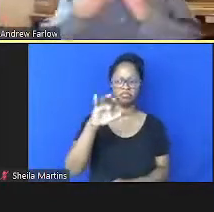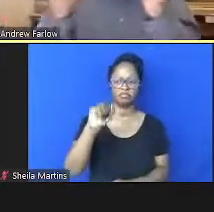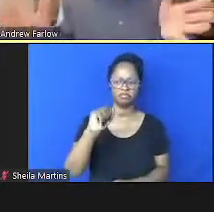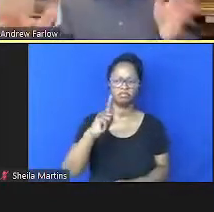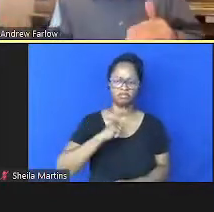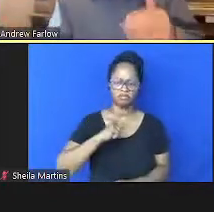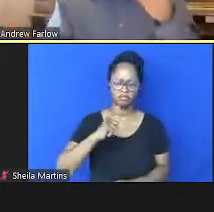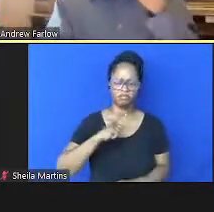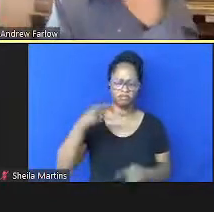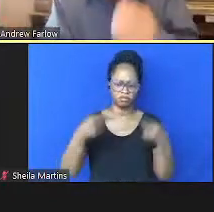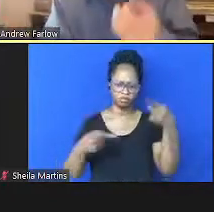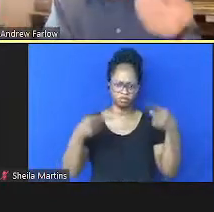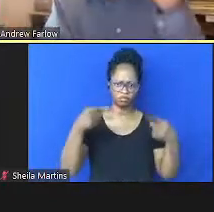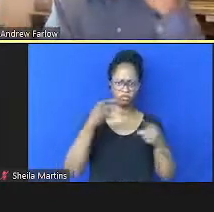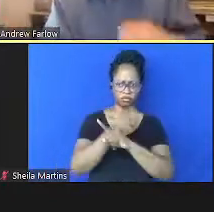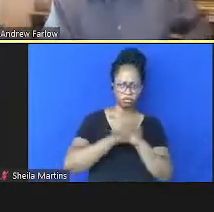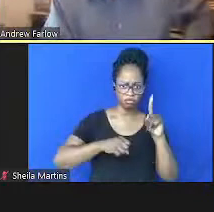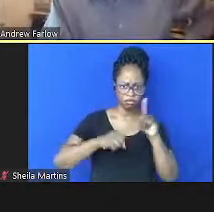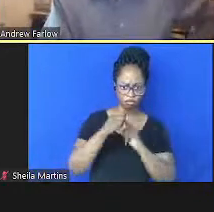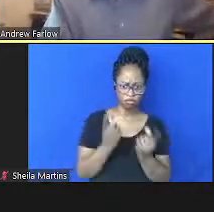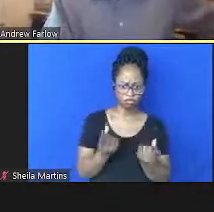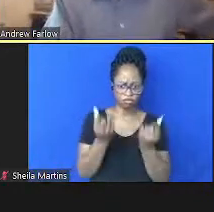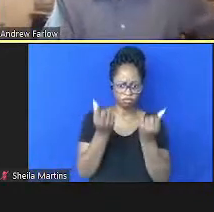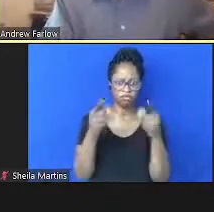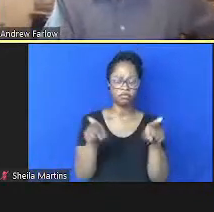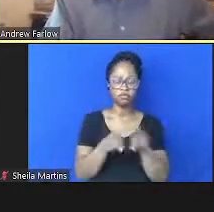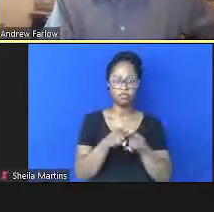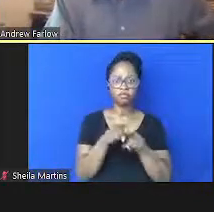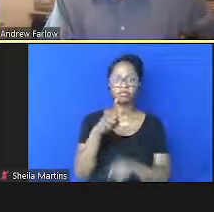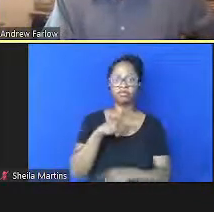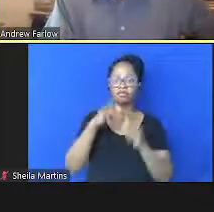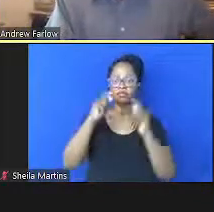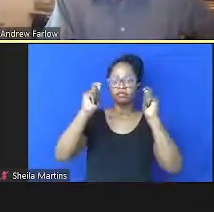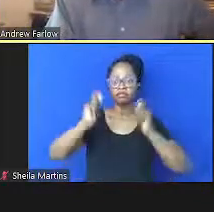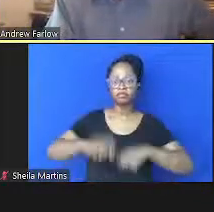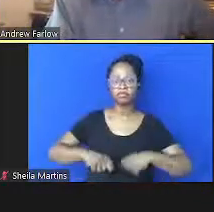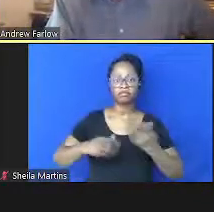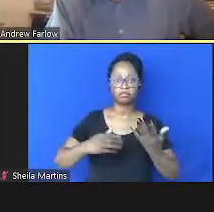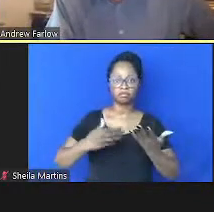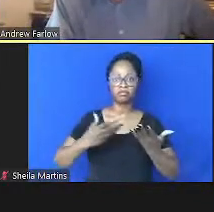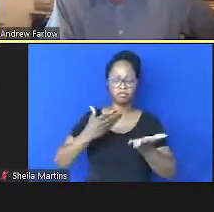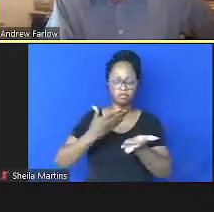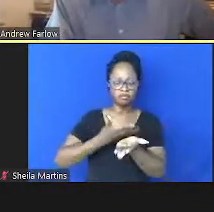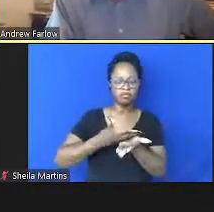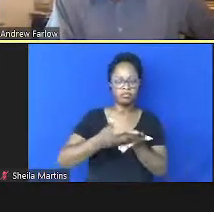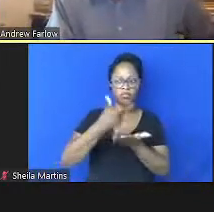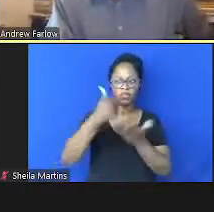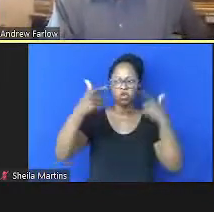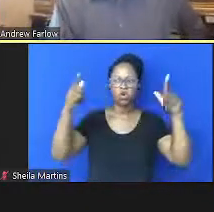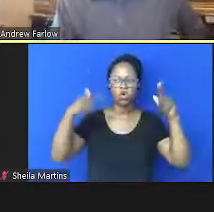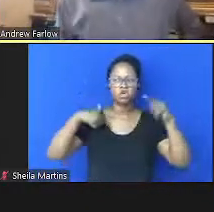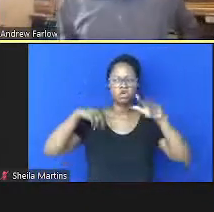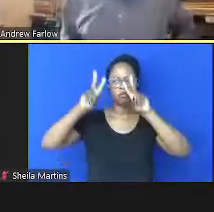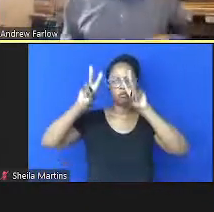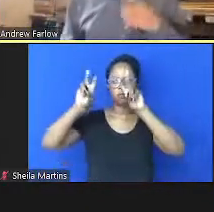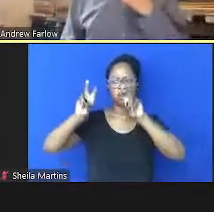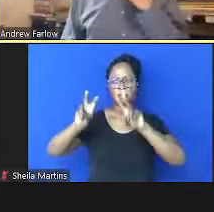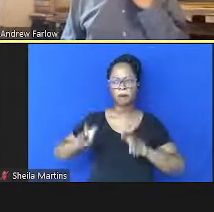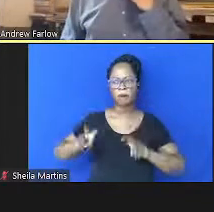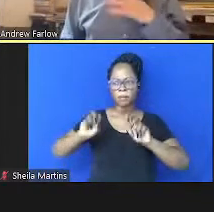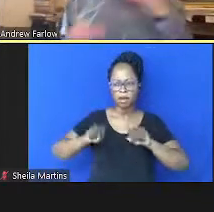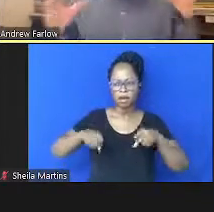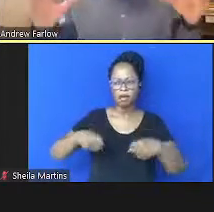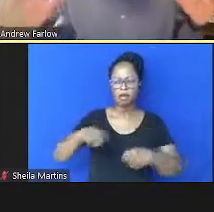políticas sociais e econômicas mas também pode entrar em outras questões de esforços